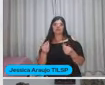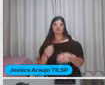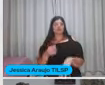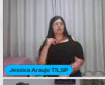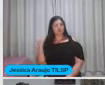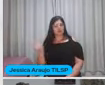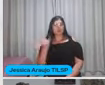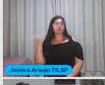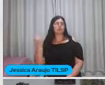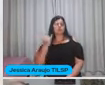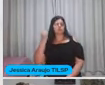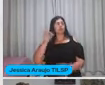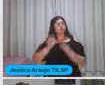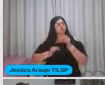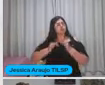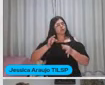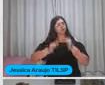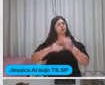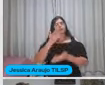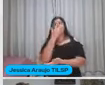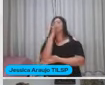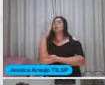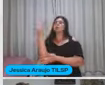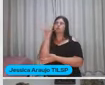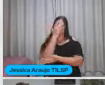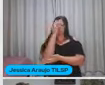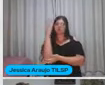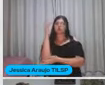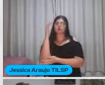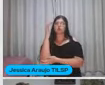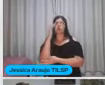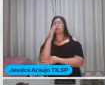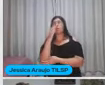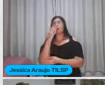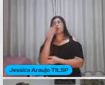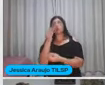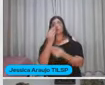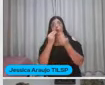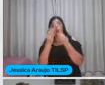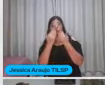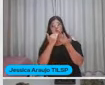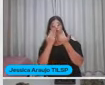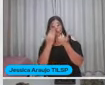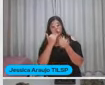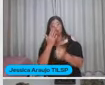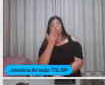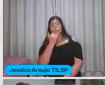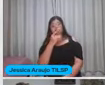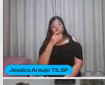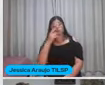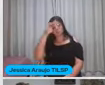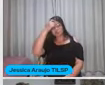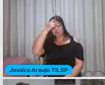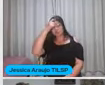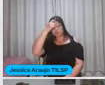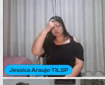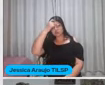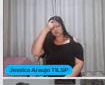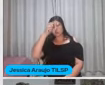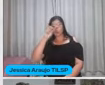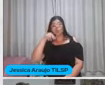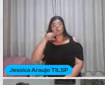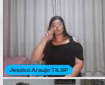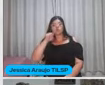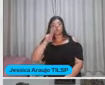importância Do equilíbrio Da natureza Para o consumo Consciente Gente É desde criancinha